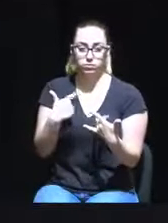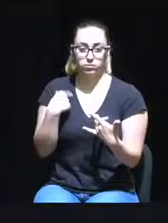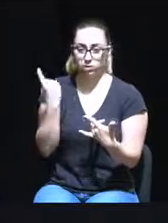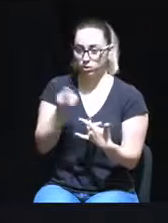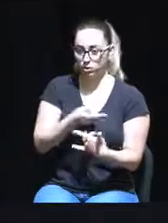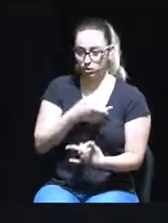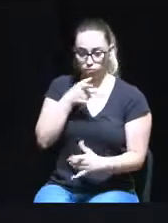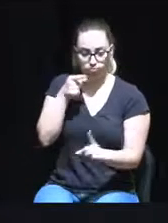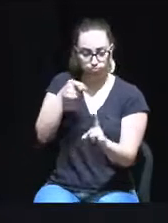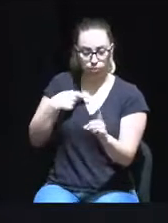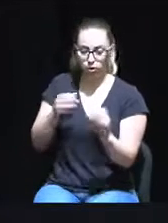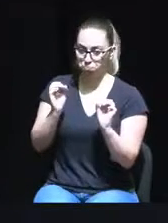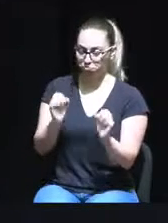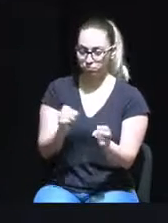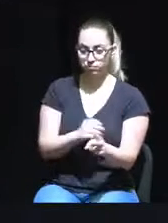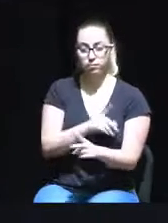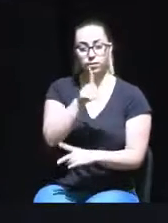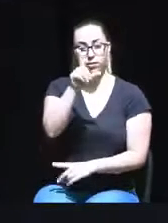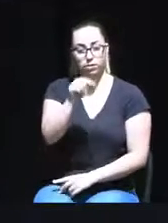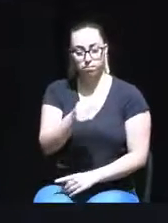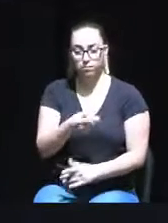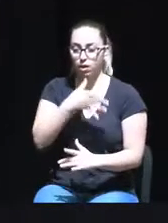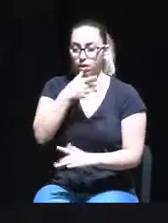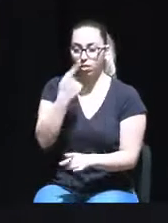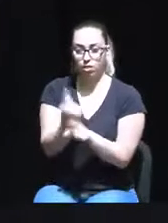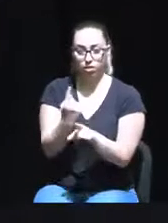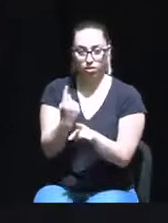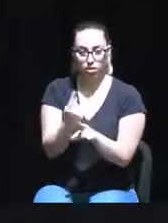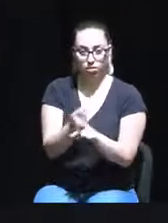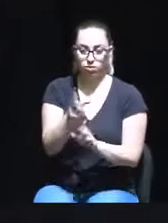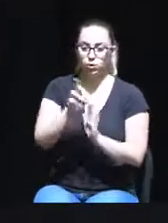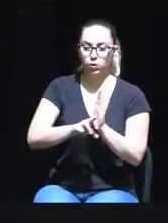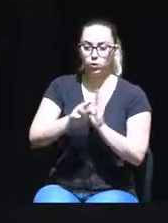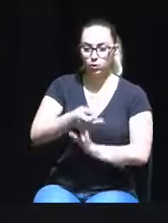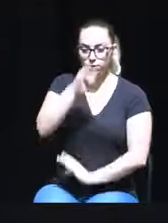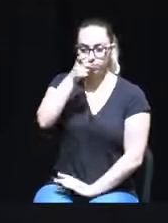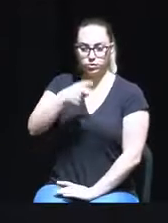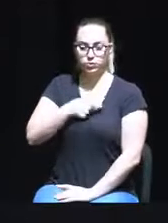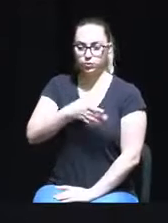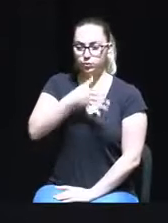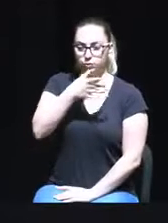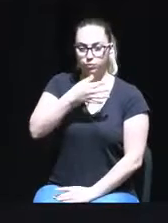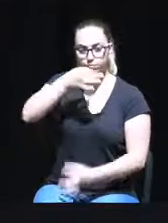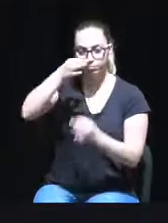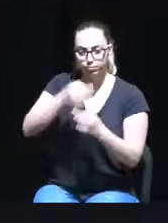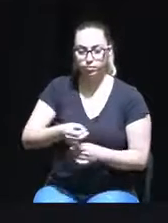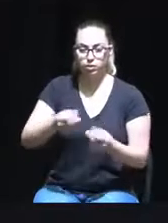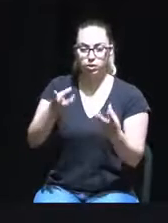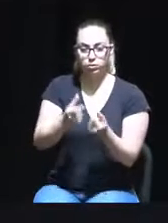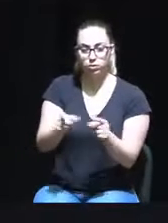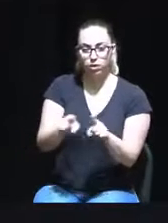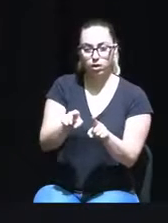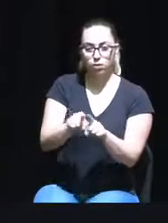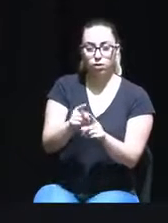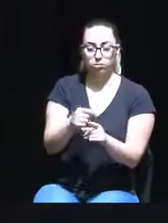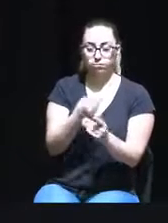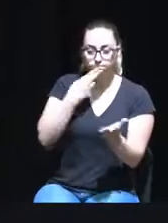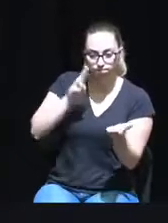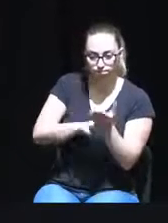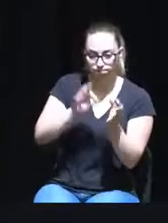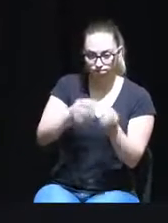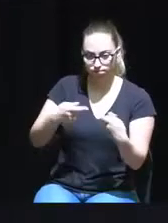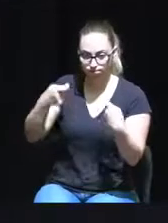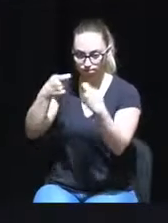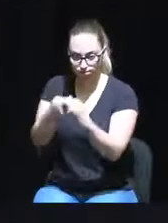teremos a apontar. Como aliás também refere o relator oficial de contas, as demonstrações financeiras apresentam de forma verdadeira e